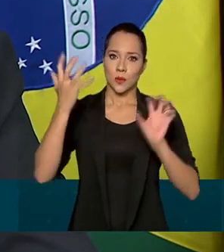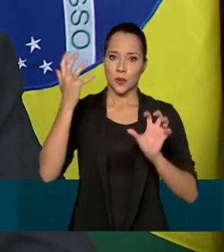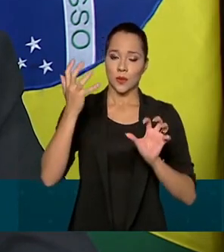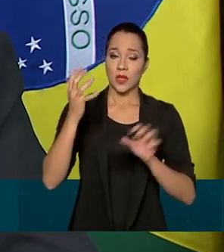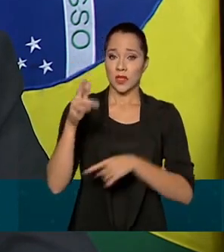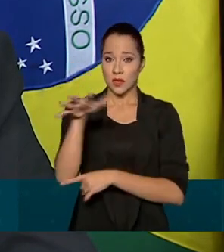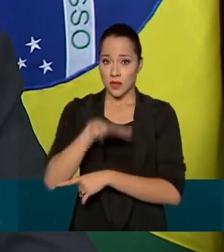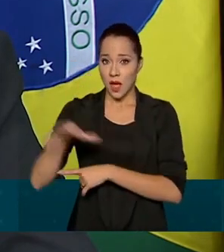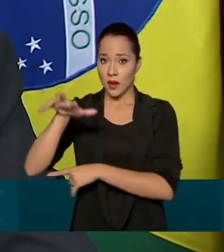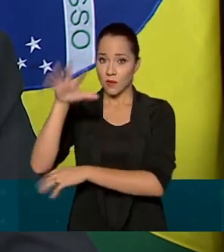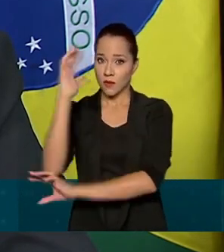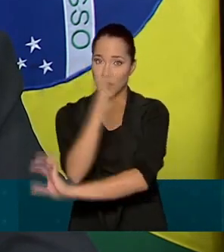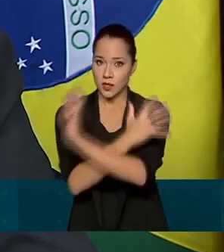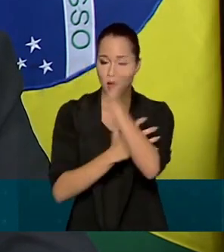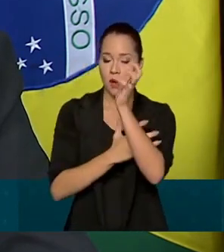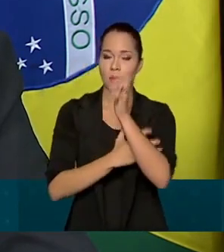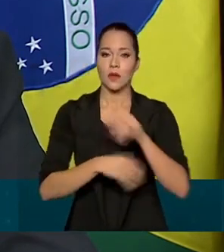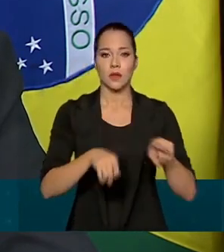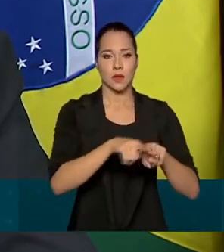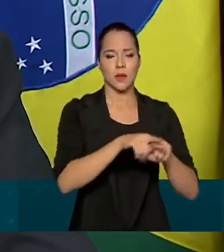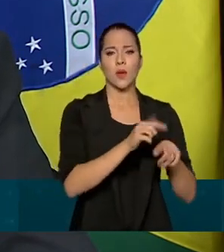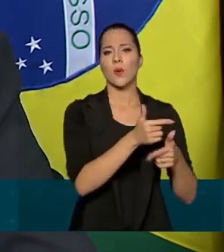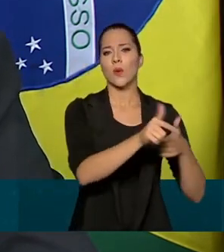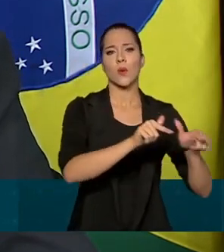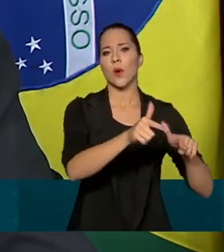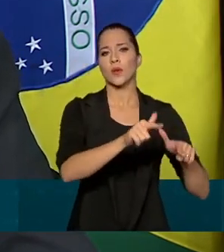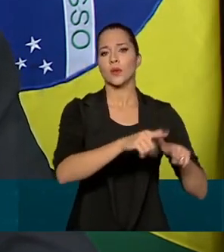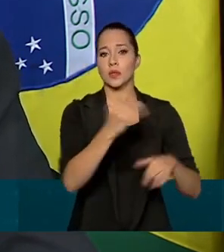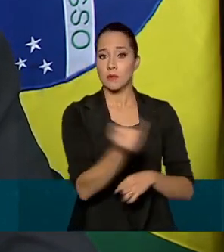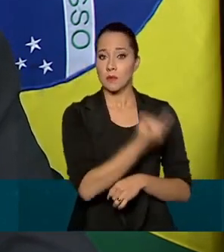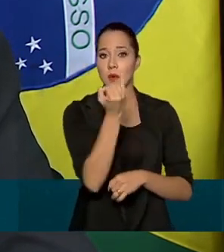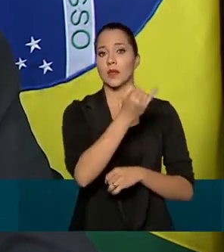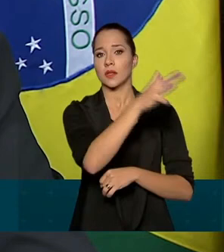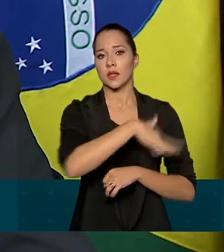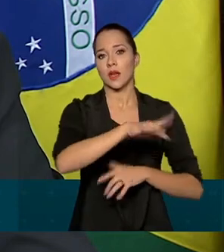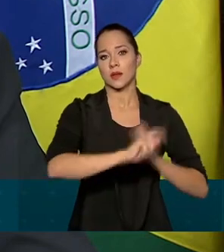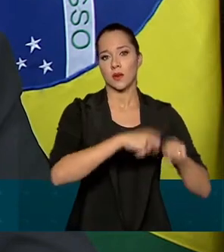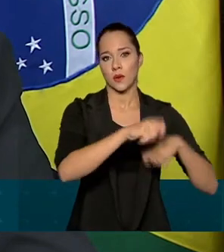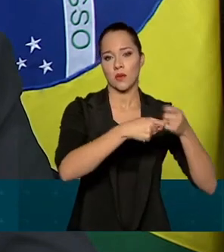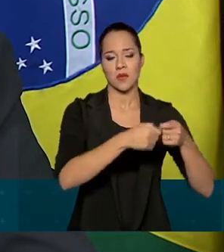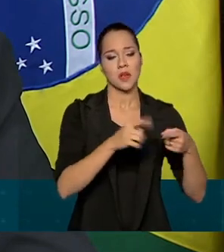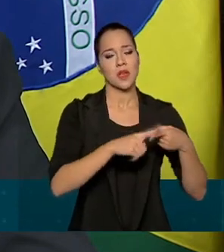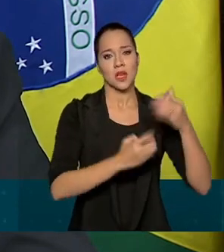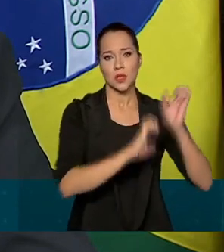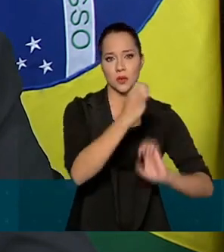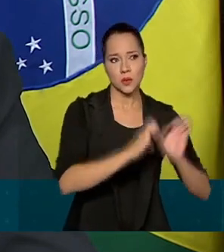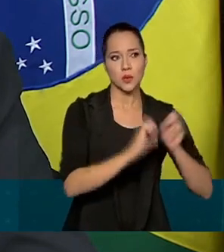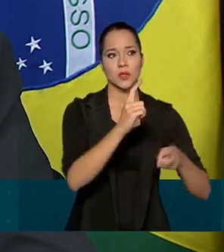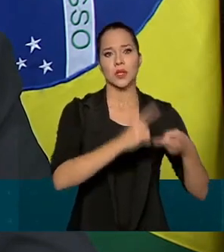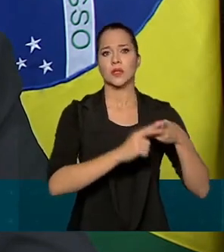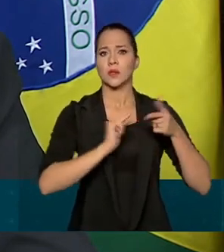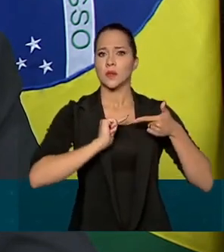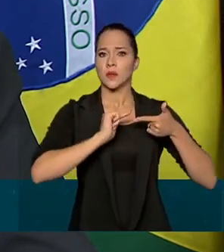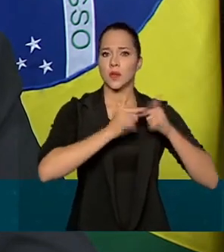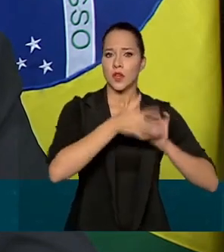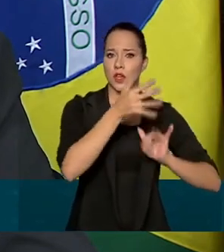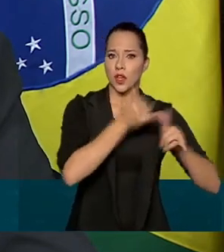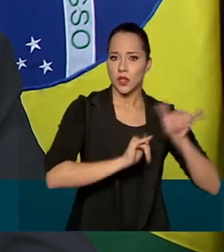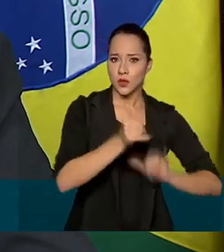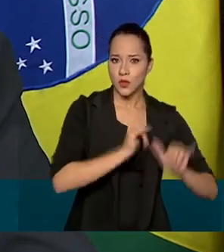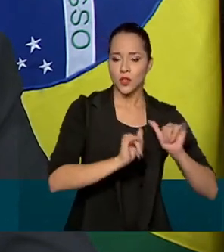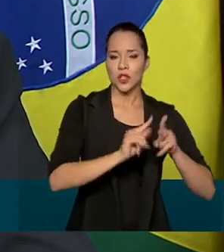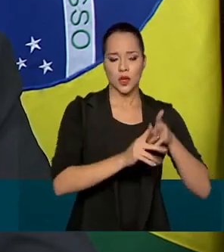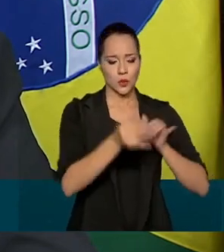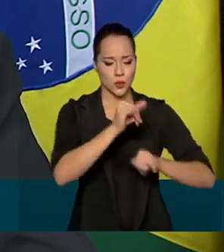tanto na área florestal quanto em outros relevantes setores da economia, como indústria, geração de energia e